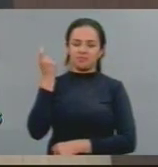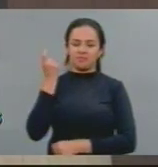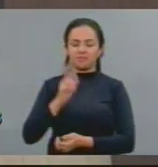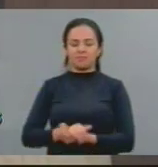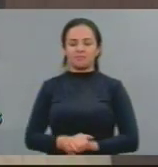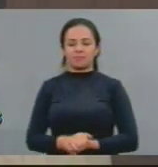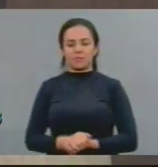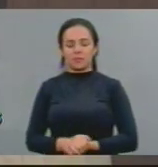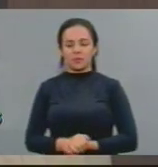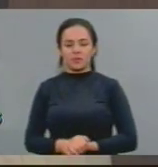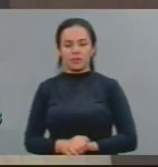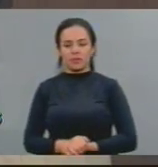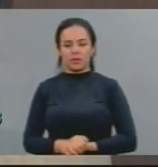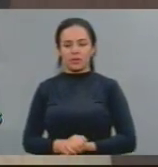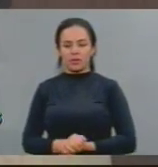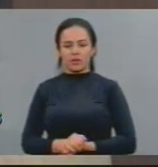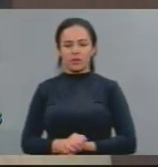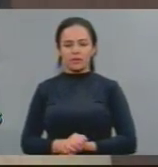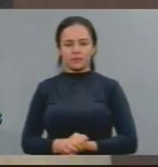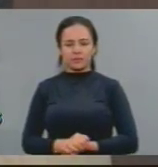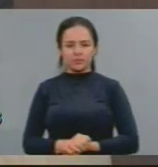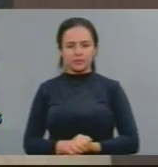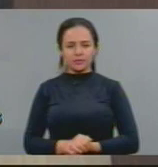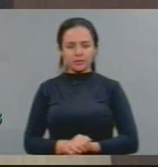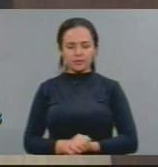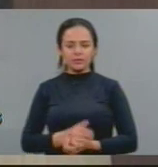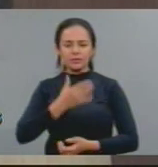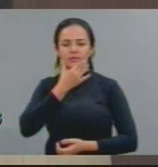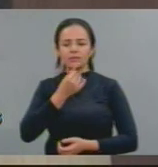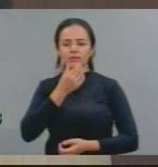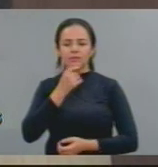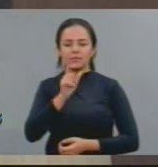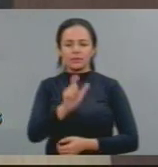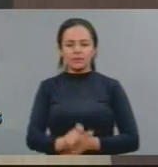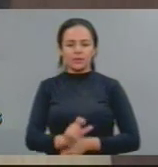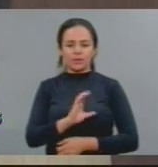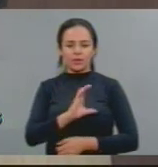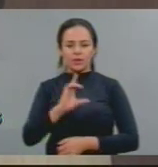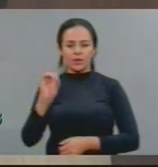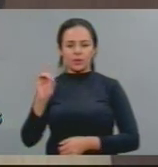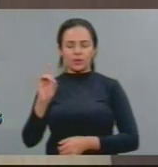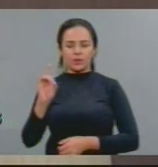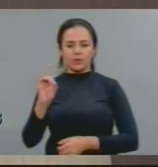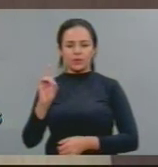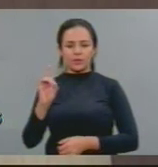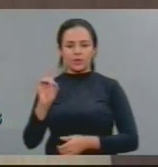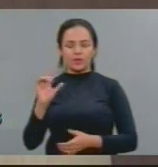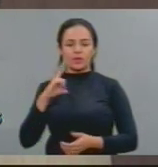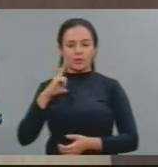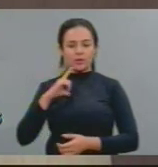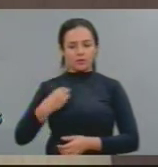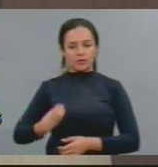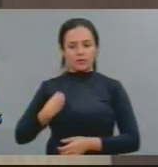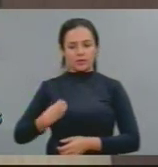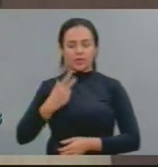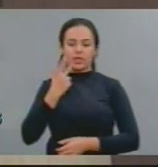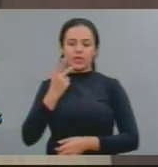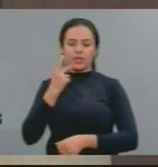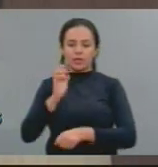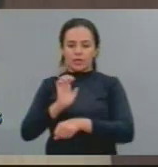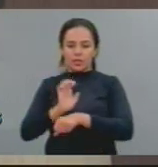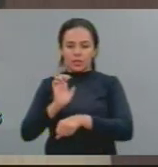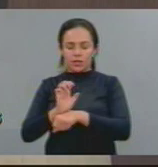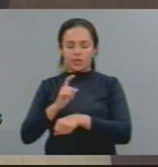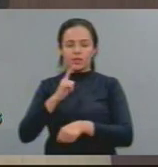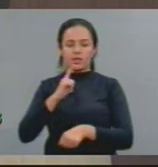Givanildo, que, inclusive, é um bravo militante de direitos humanos, foi coordenador do Tribunal da Terra, está aqui no Ceará lançando uma